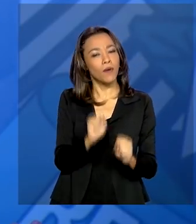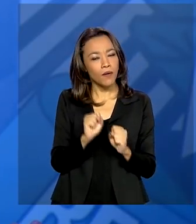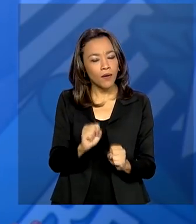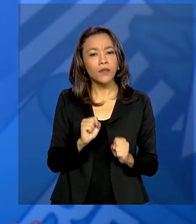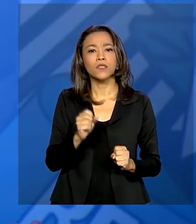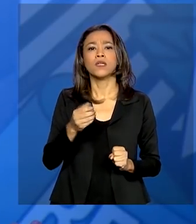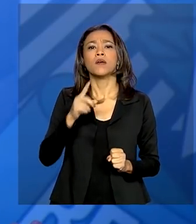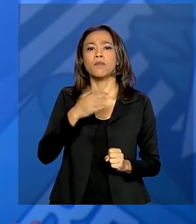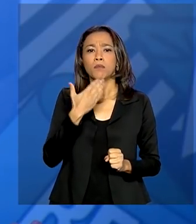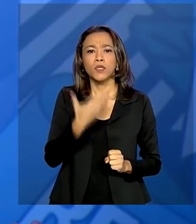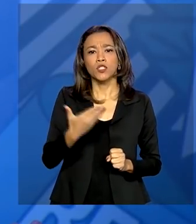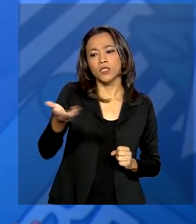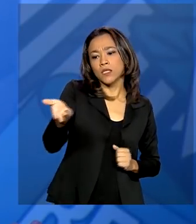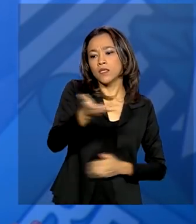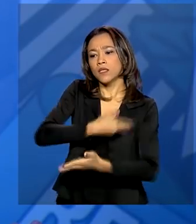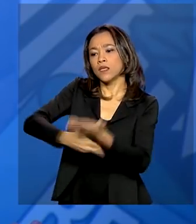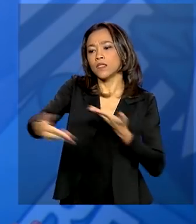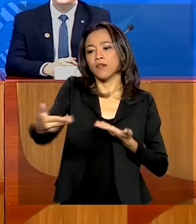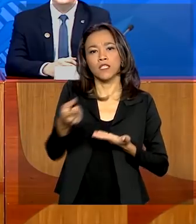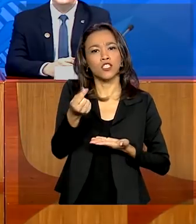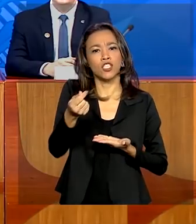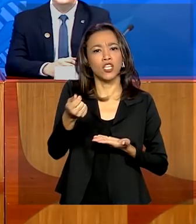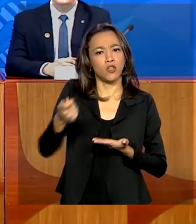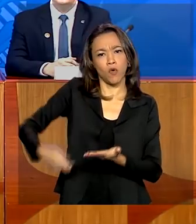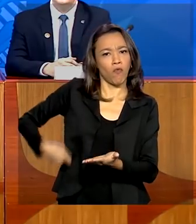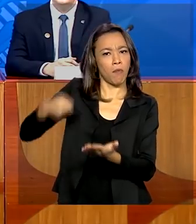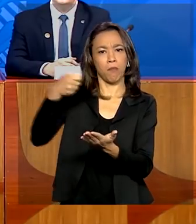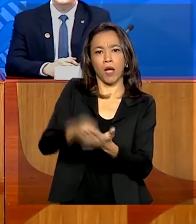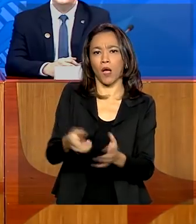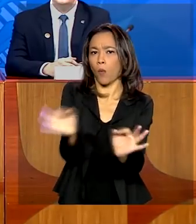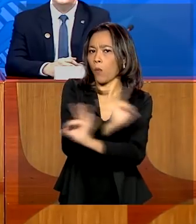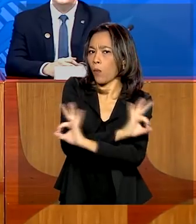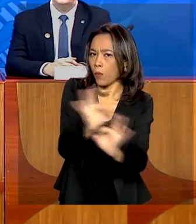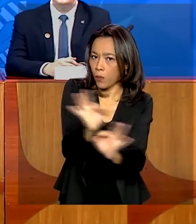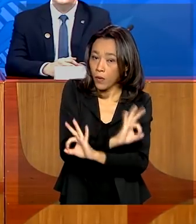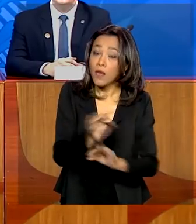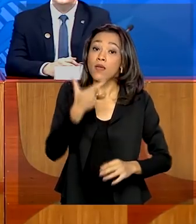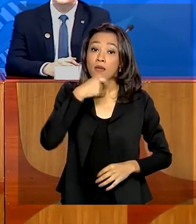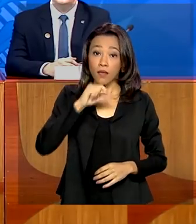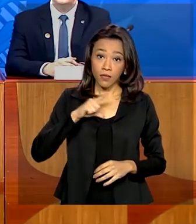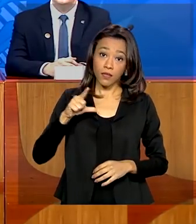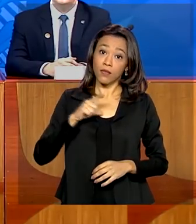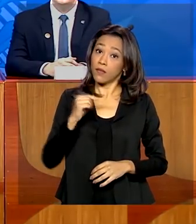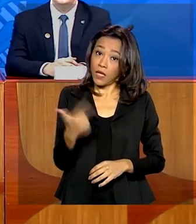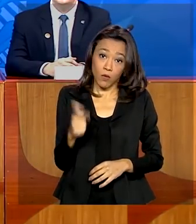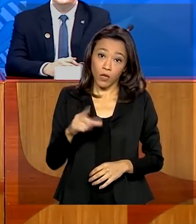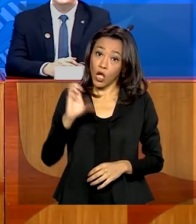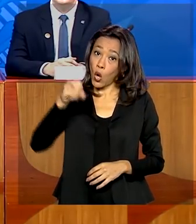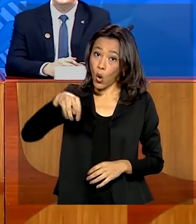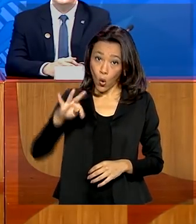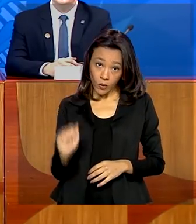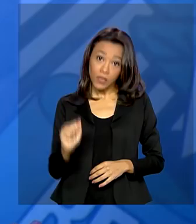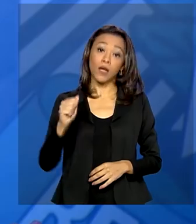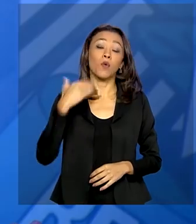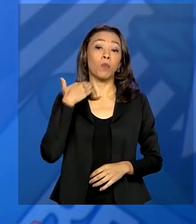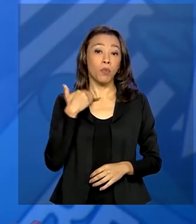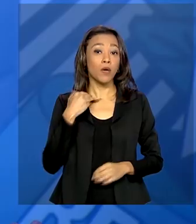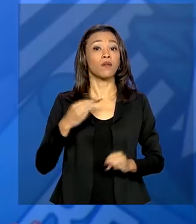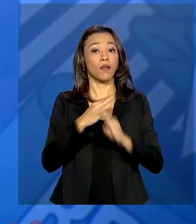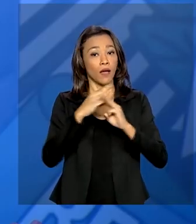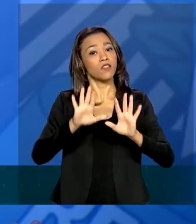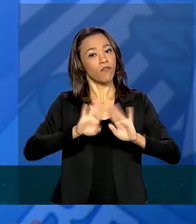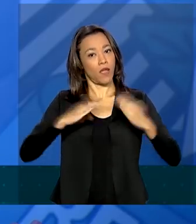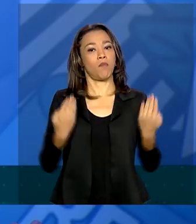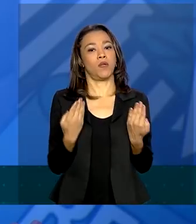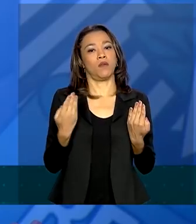transferência para qualquer banco sem custo. E quem não tem conta vai ter uma poupança aberta automaticamente pela Caixa. Todos